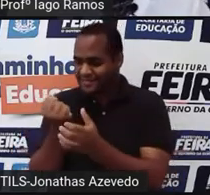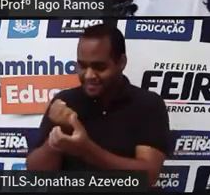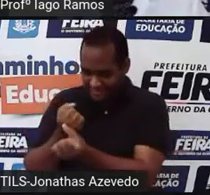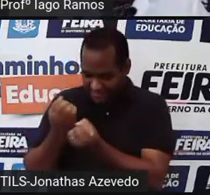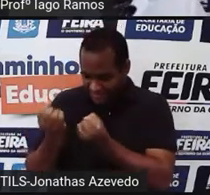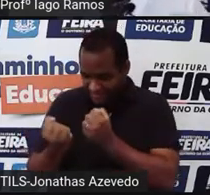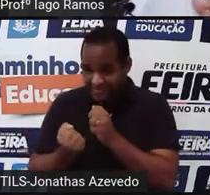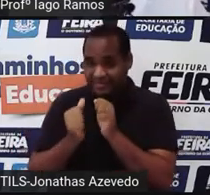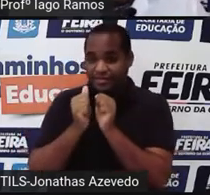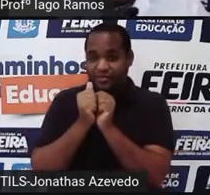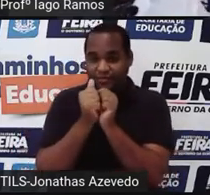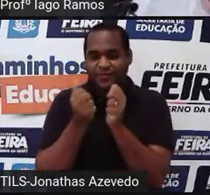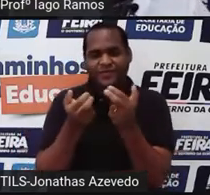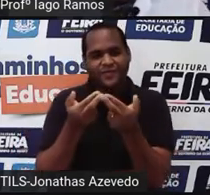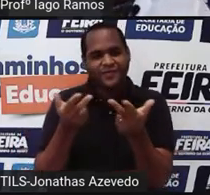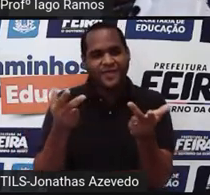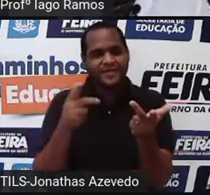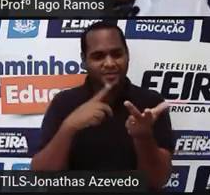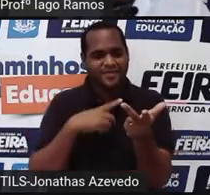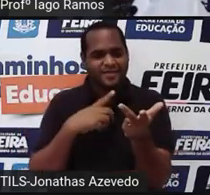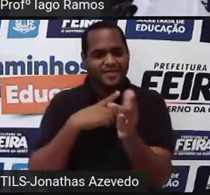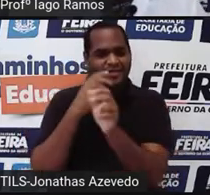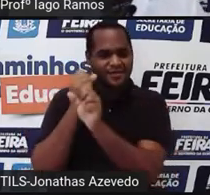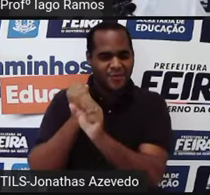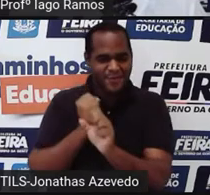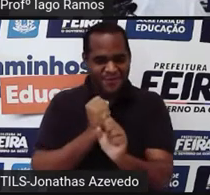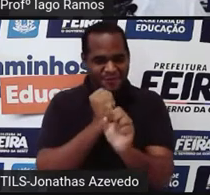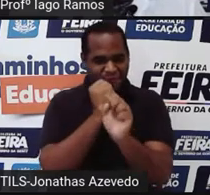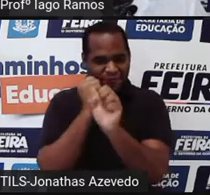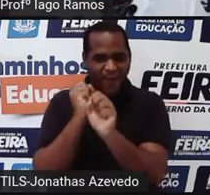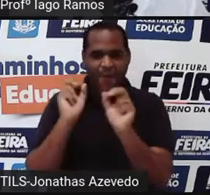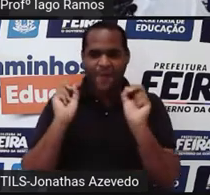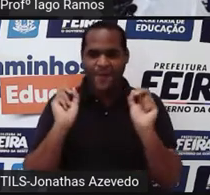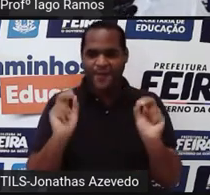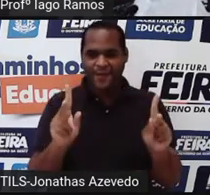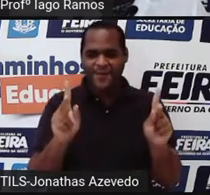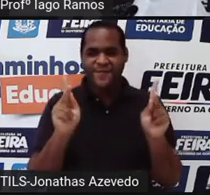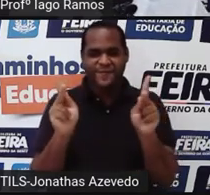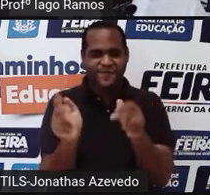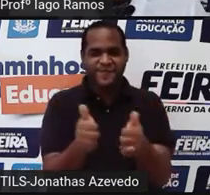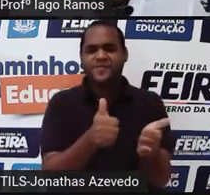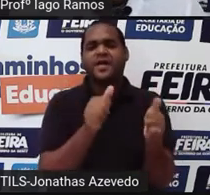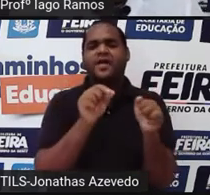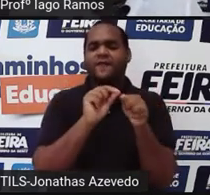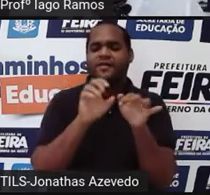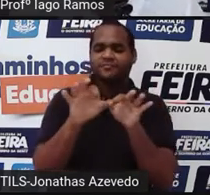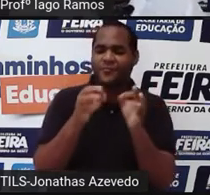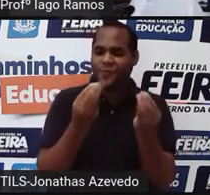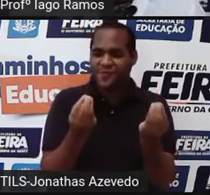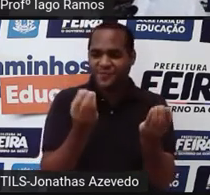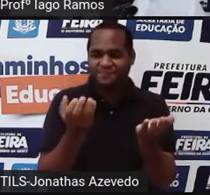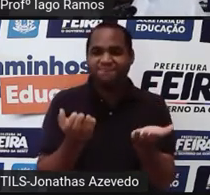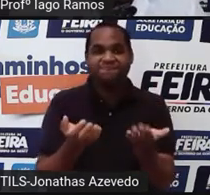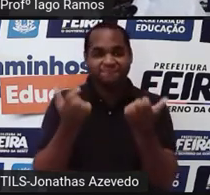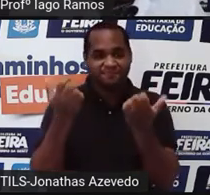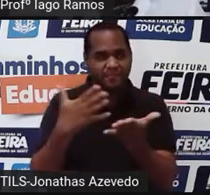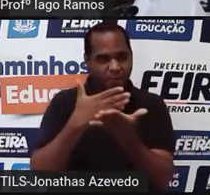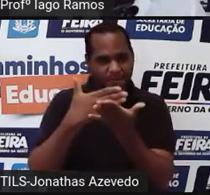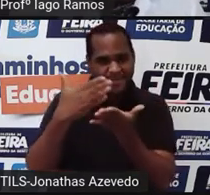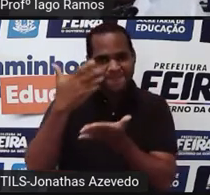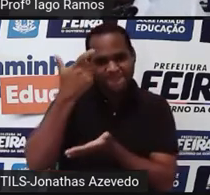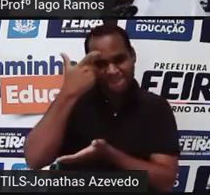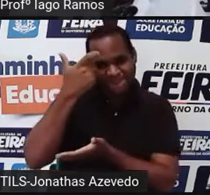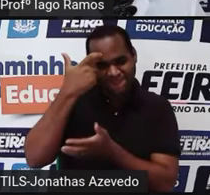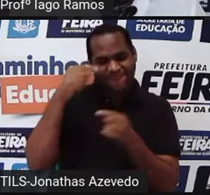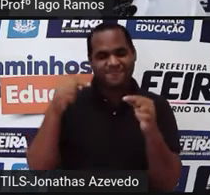todos os documentos que tem em todas essas pastas, tá bom? Então como é que a gente faz isso? Olha só, a gente vai começar raciocinando